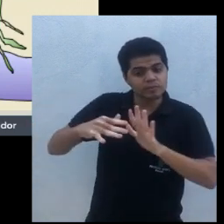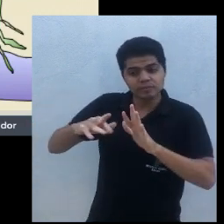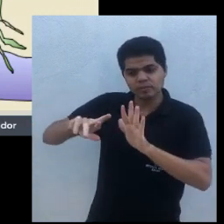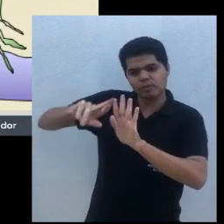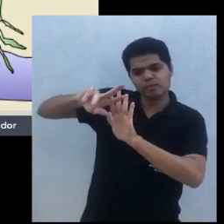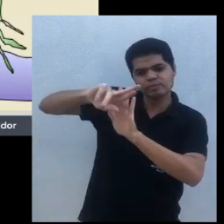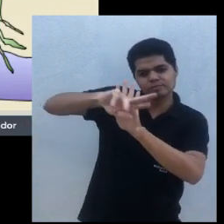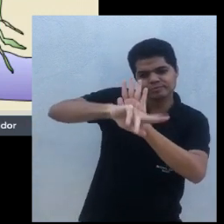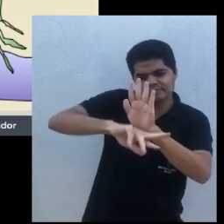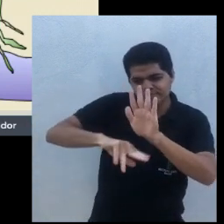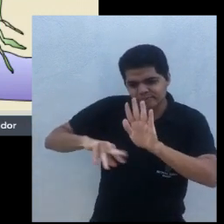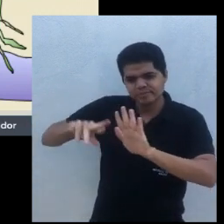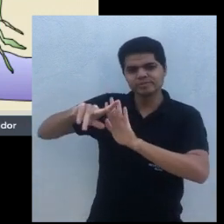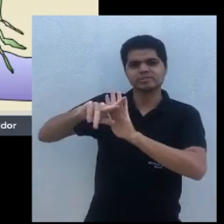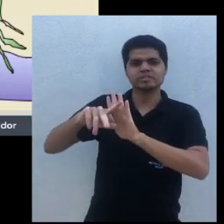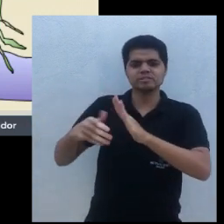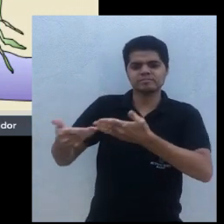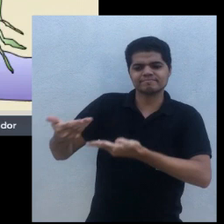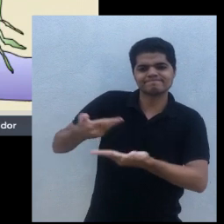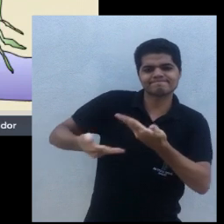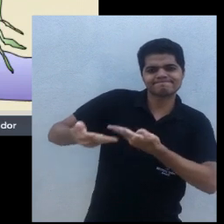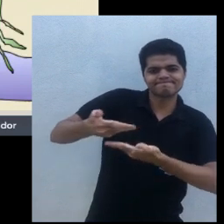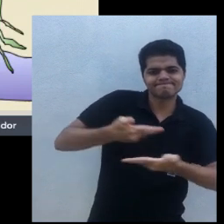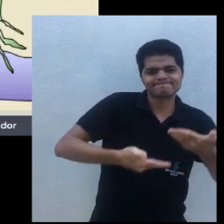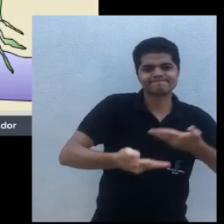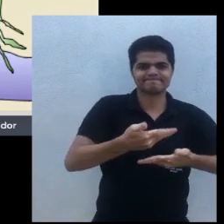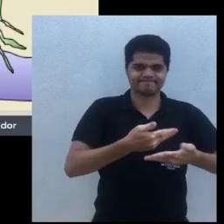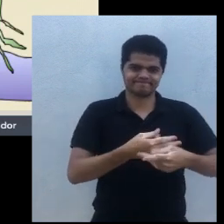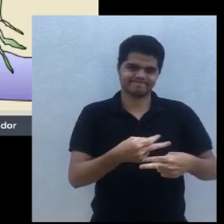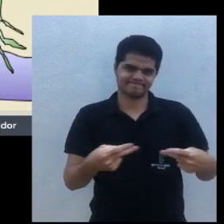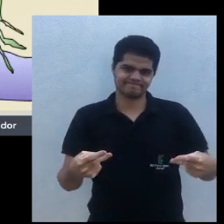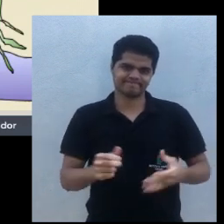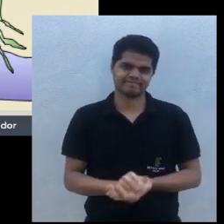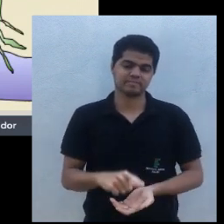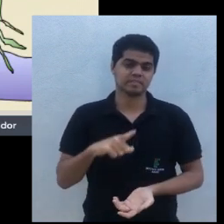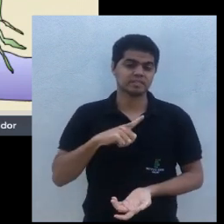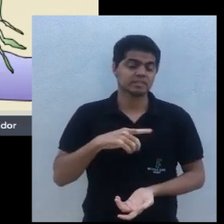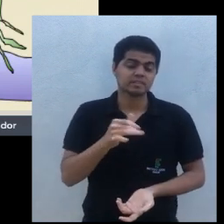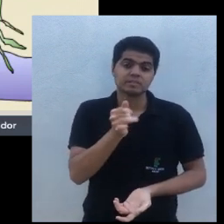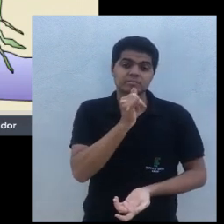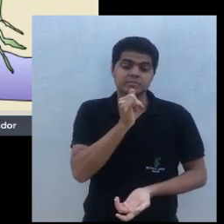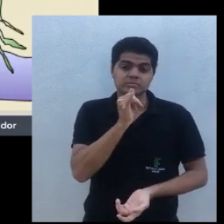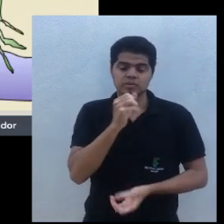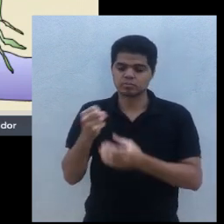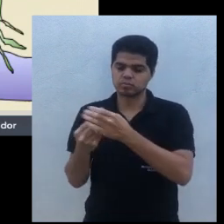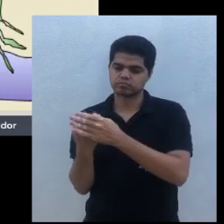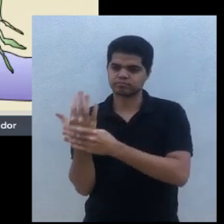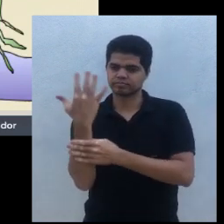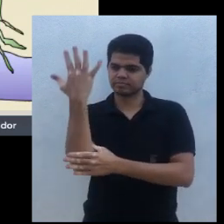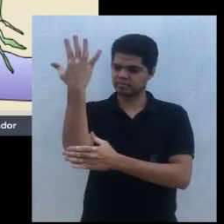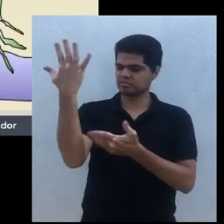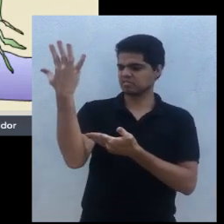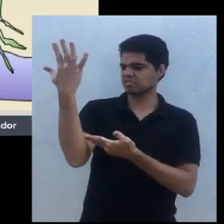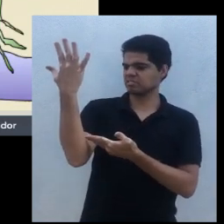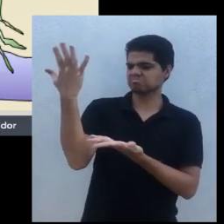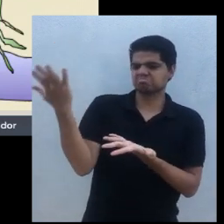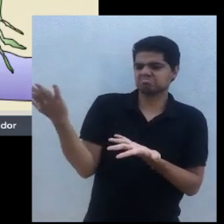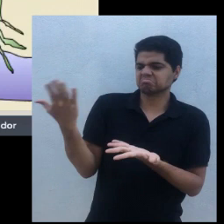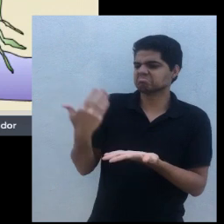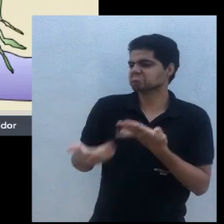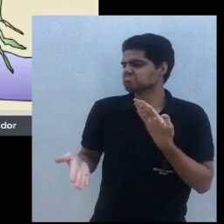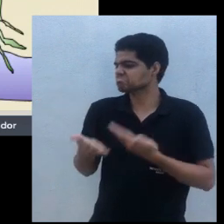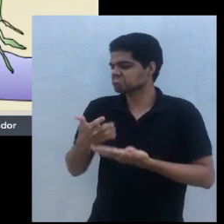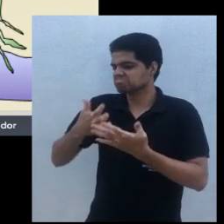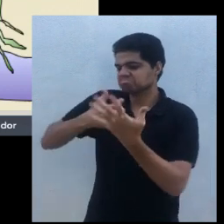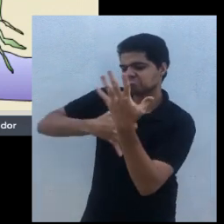complementar. E aí tem a relação suplementar. É, às vezes, uma espécie que está ali e que para ela tanto faz